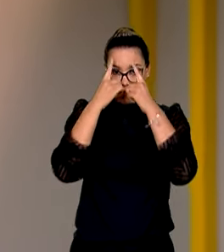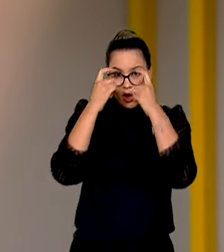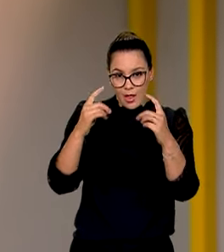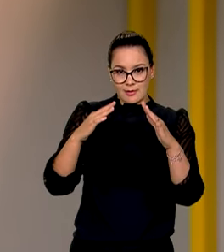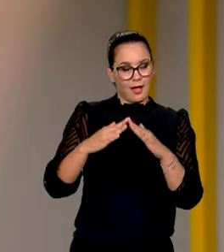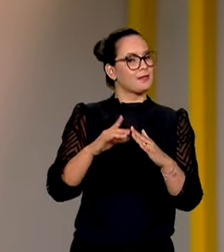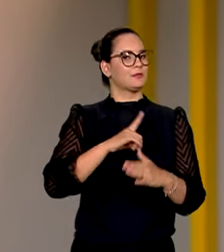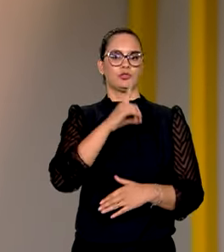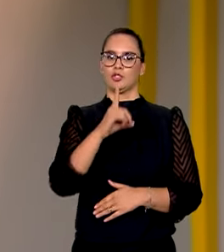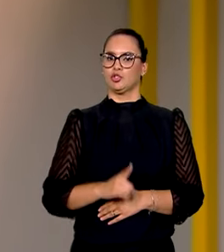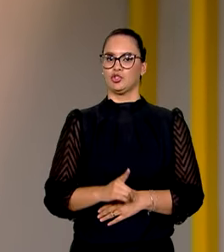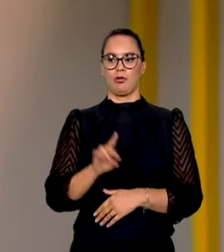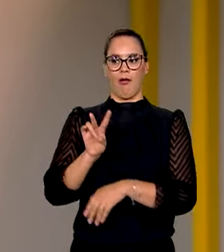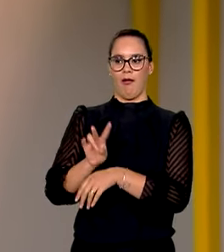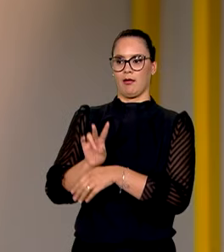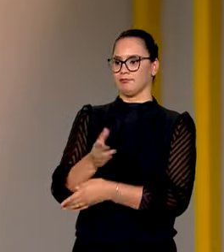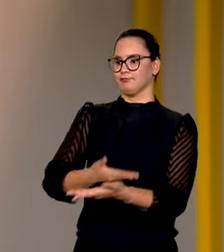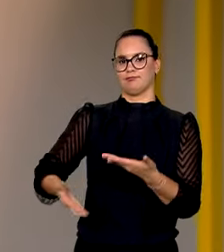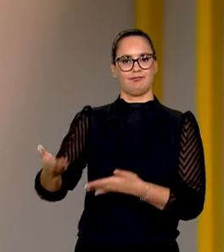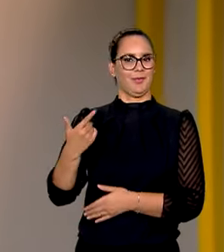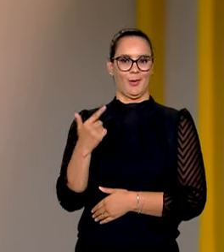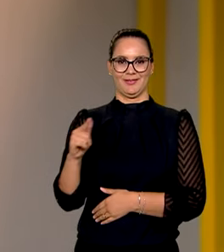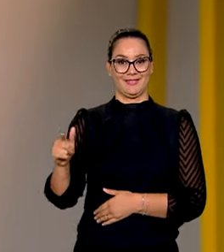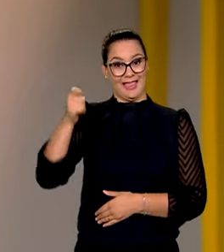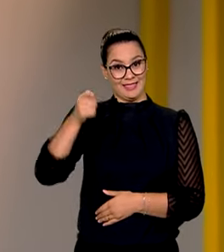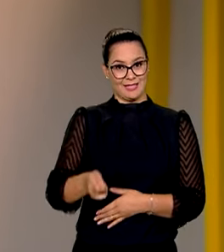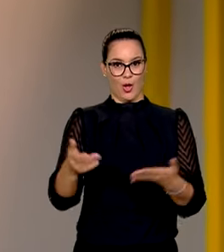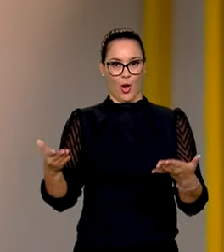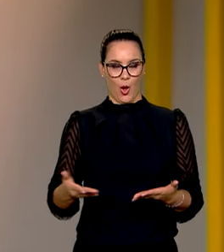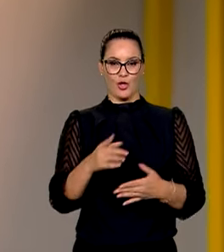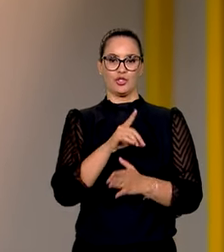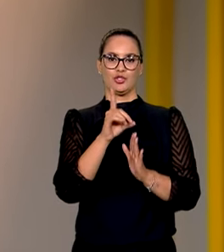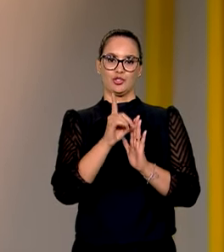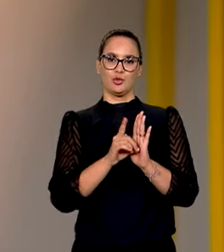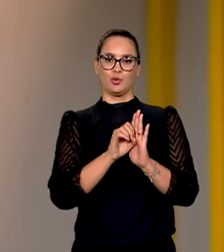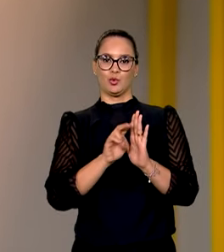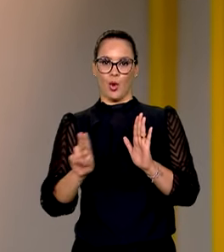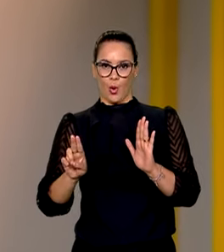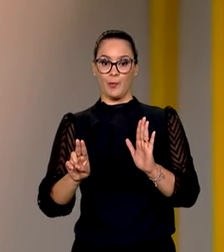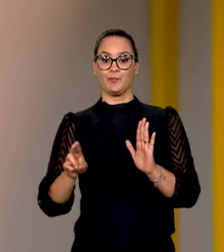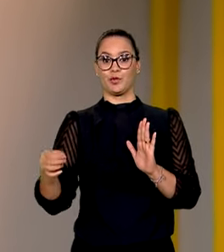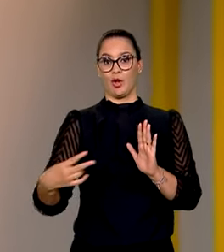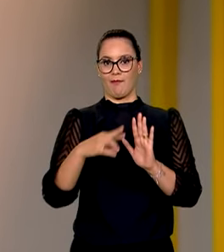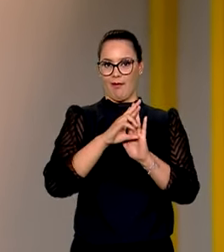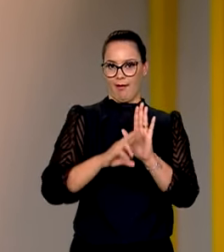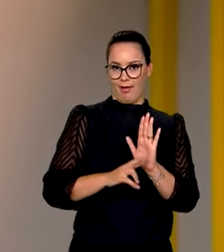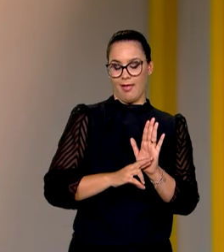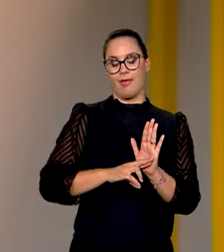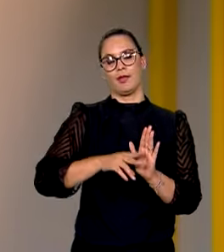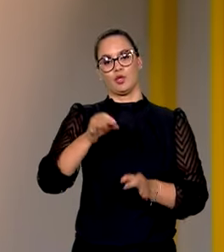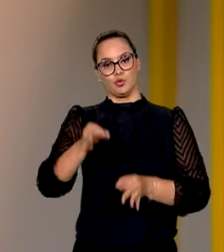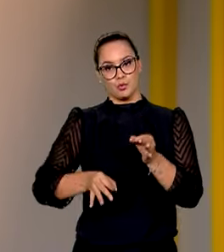terão mais direito à guarda compartilhada dos filhos. A decisão saiu hoje no Diário Oficial da União. Com a nova regra, juízes